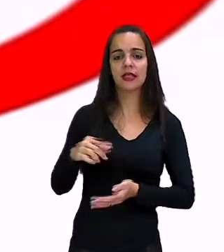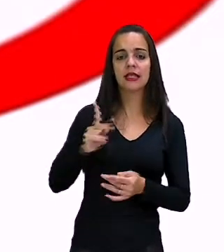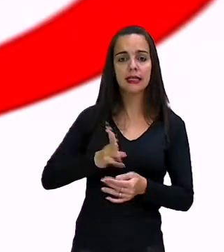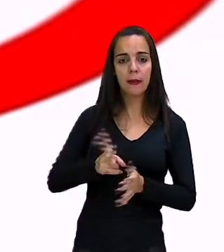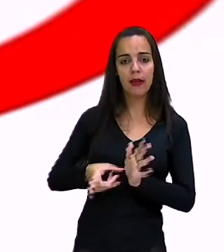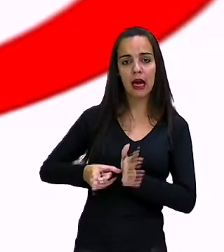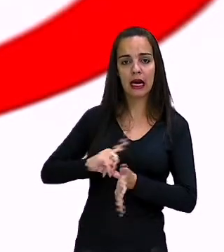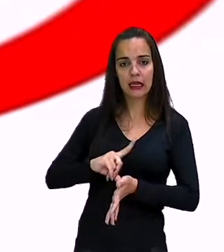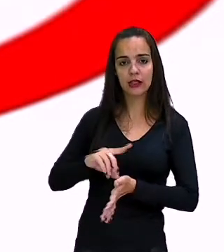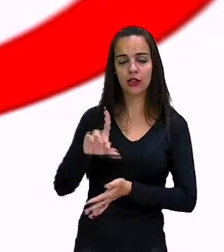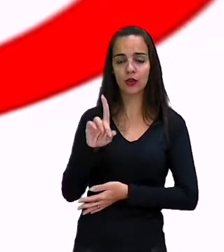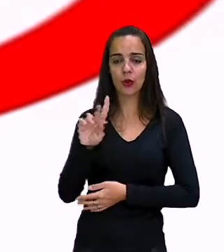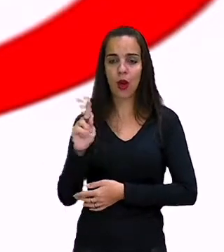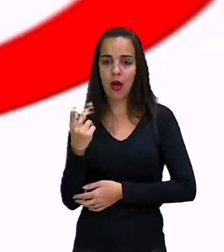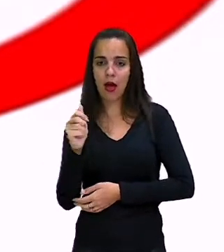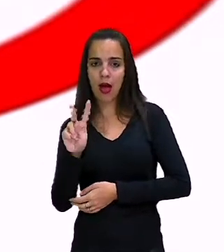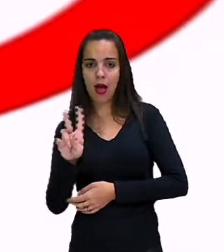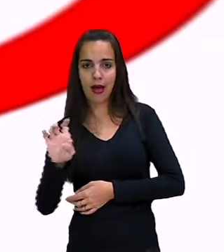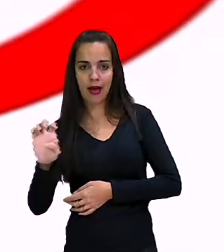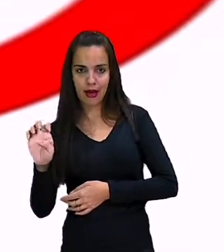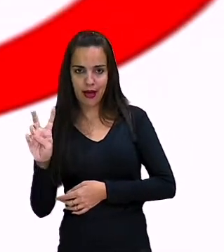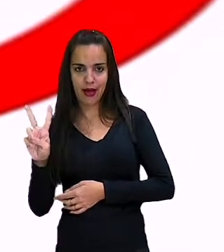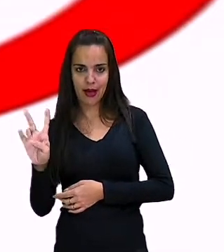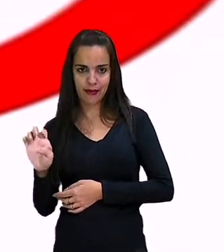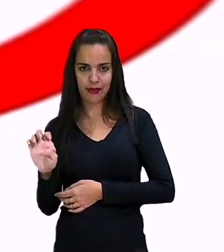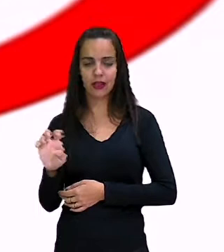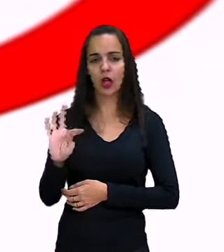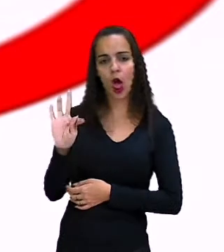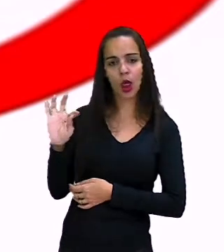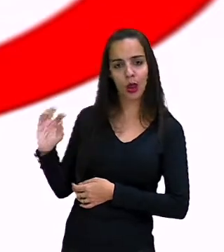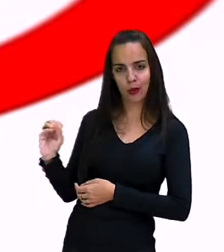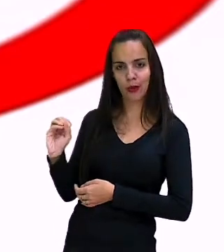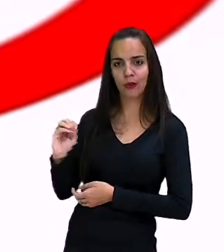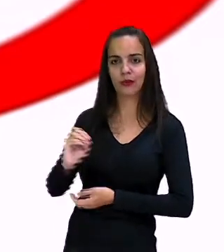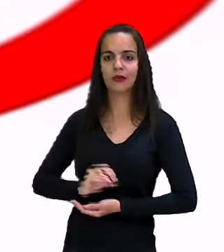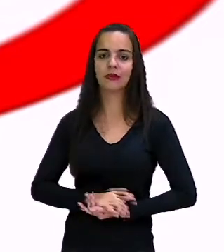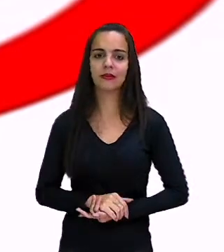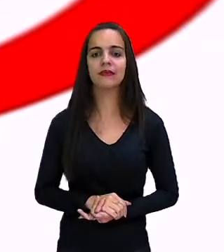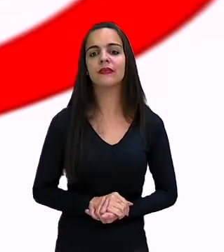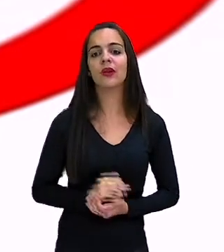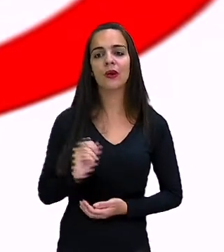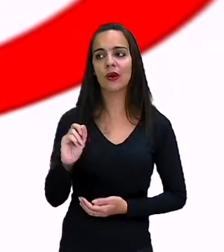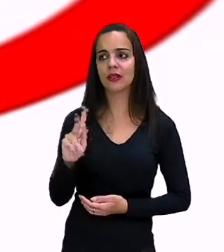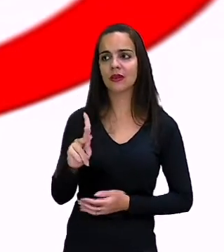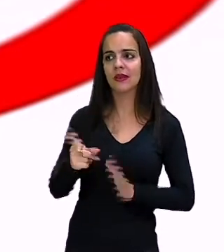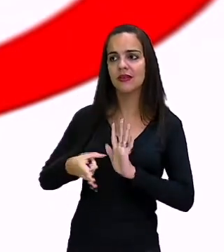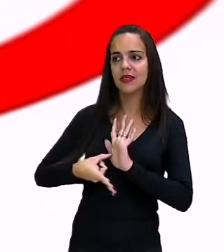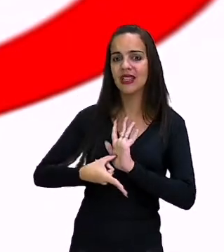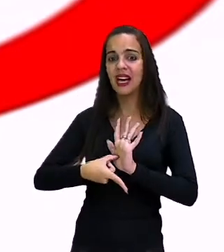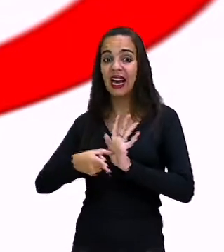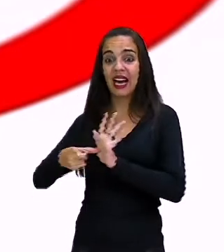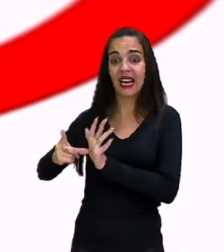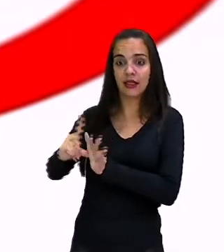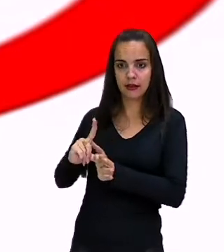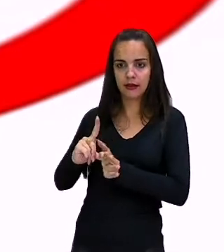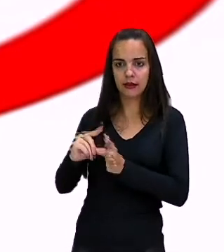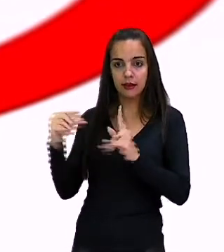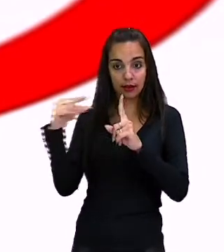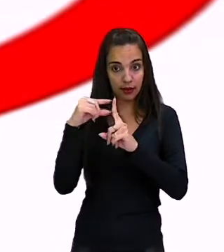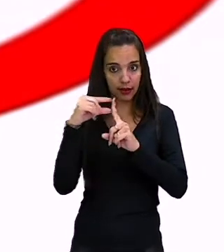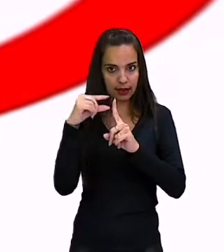did not, it won't, why not, ok? Antes do have to,